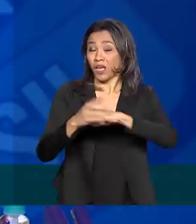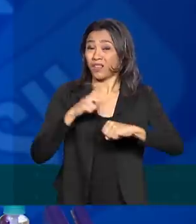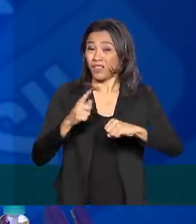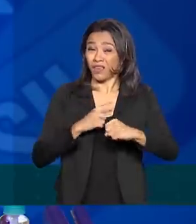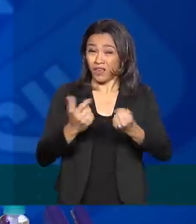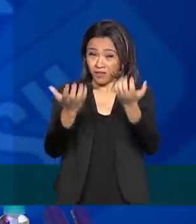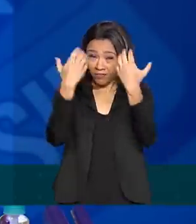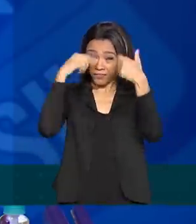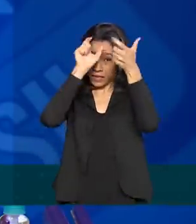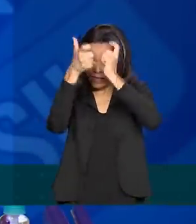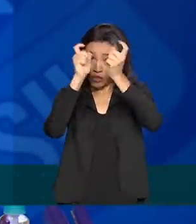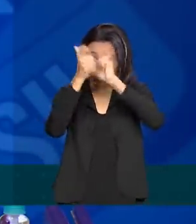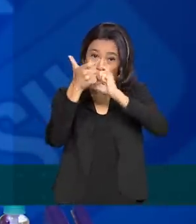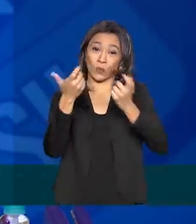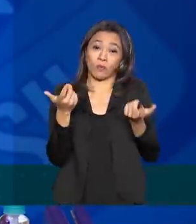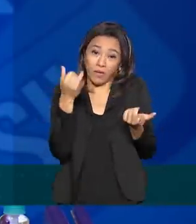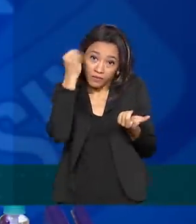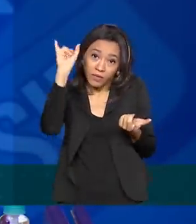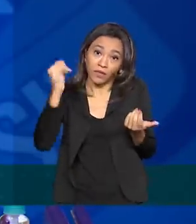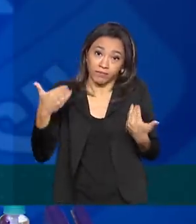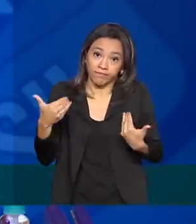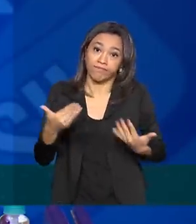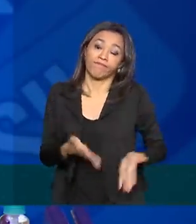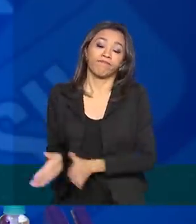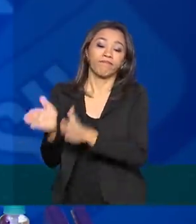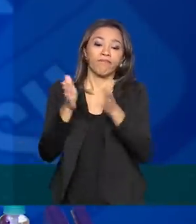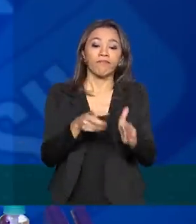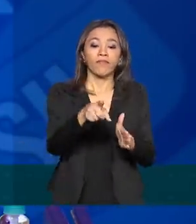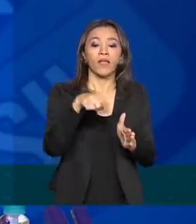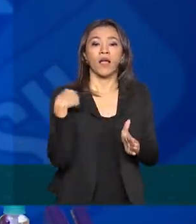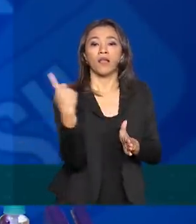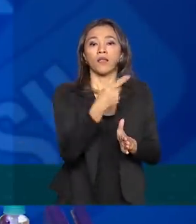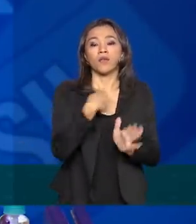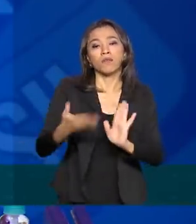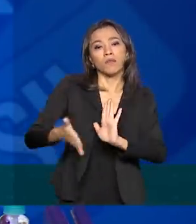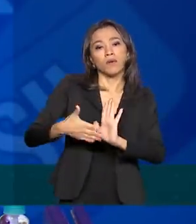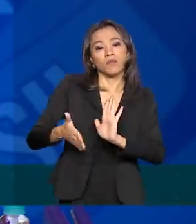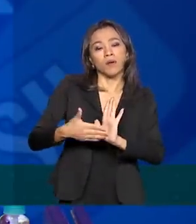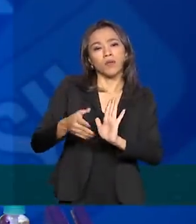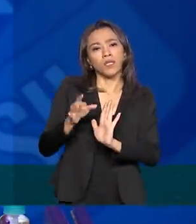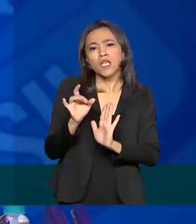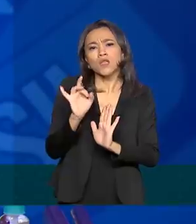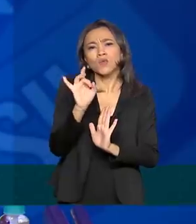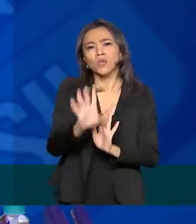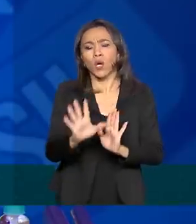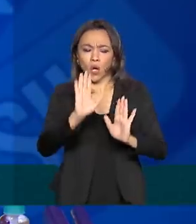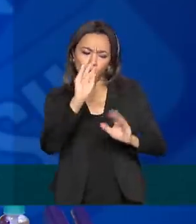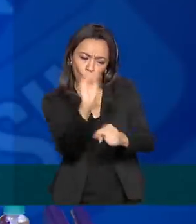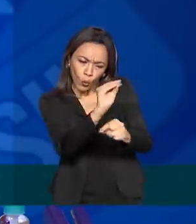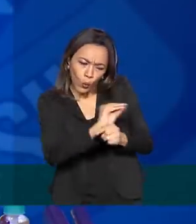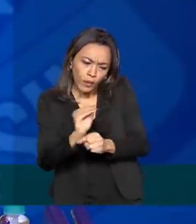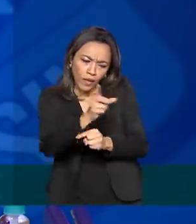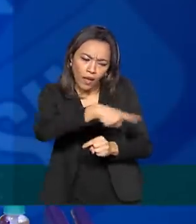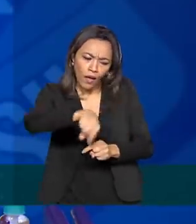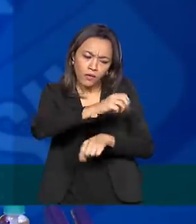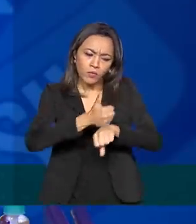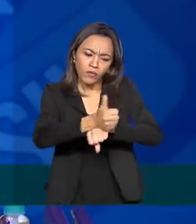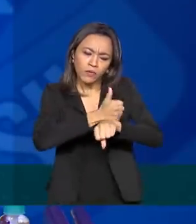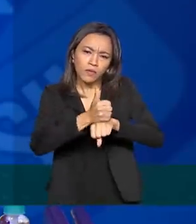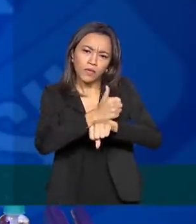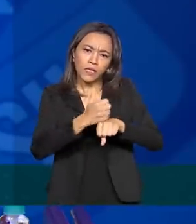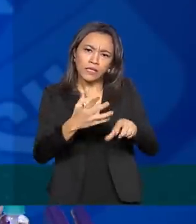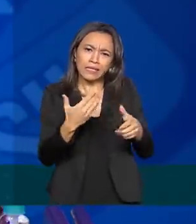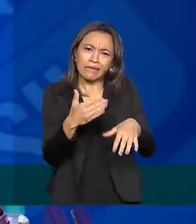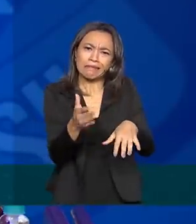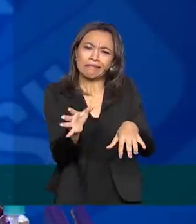transtornos. A proposta nossa é não só a gente cuidar das pessoas que estão agora adoecendo,